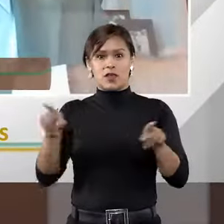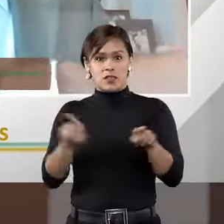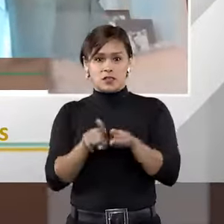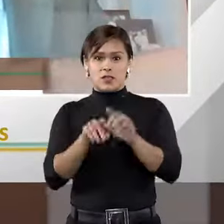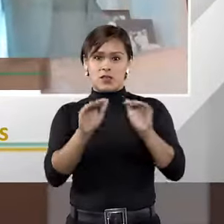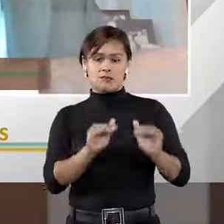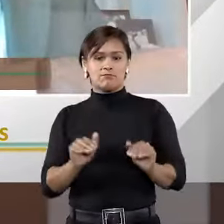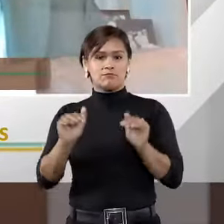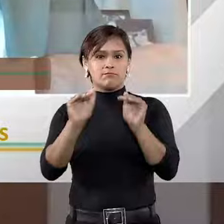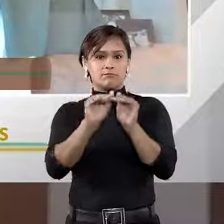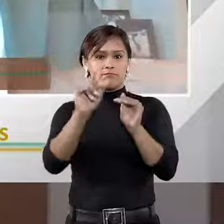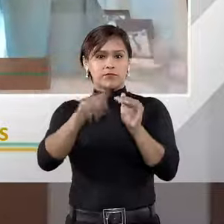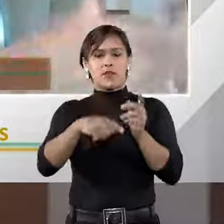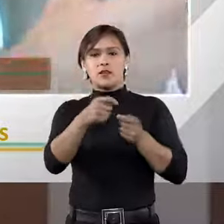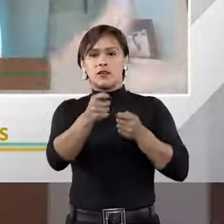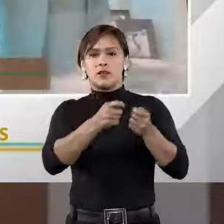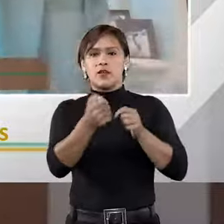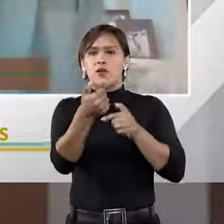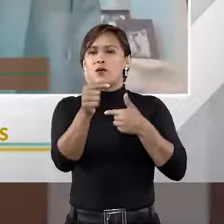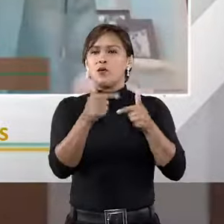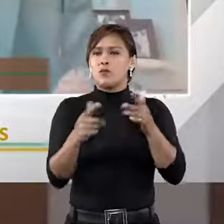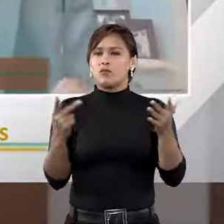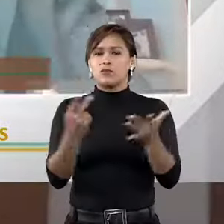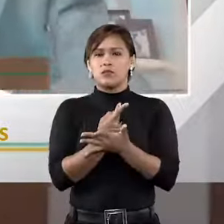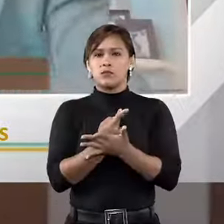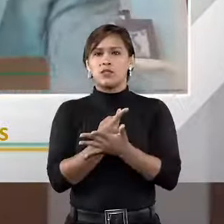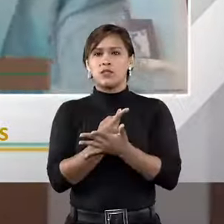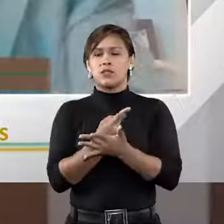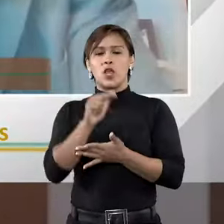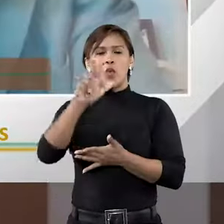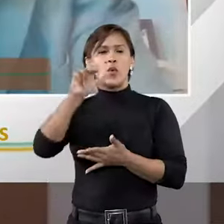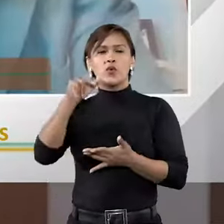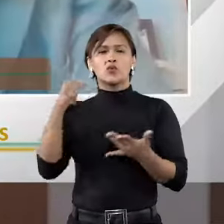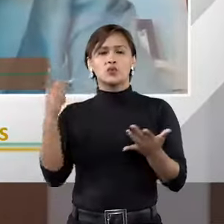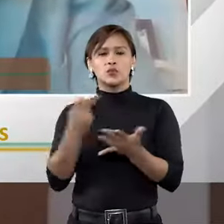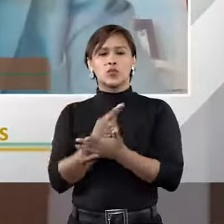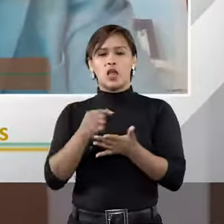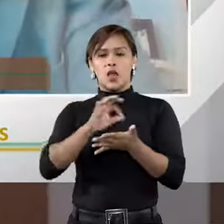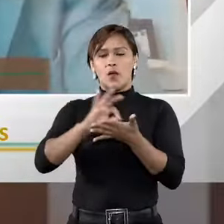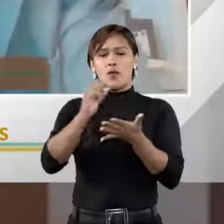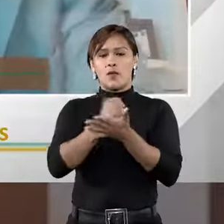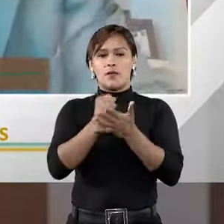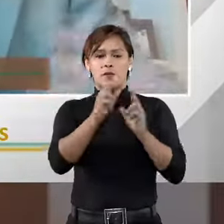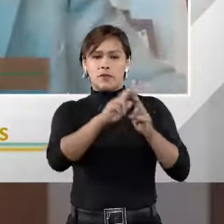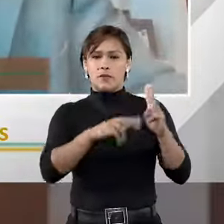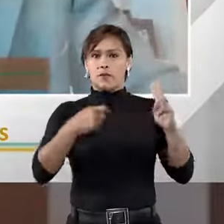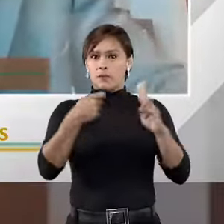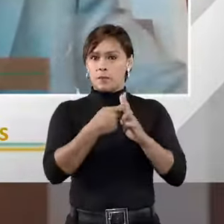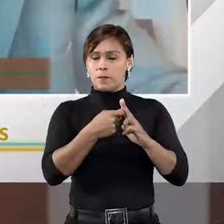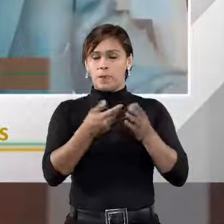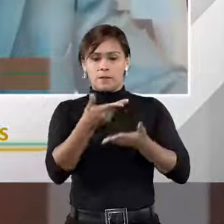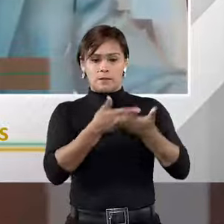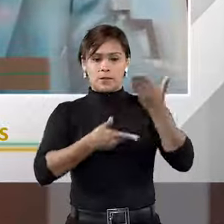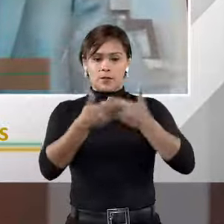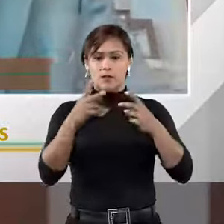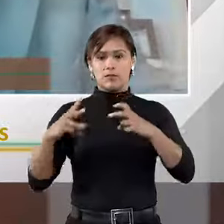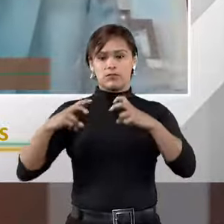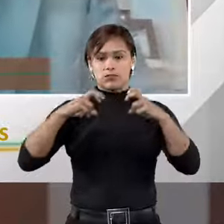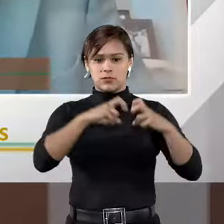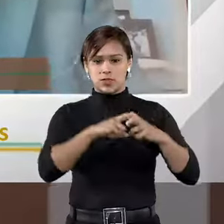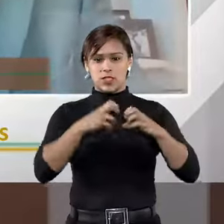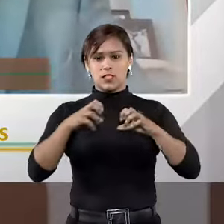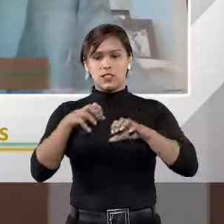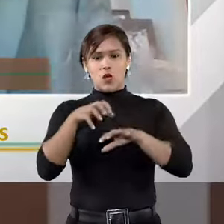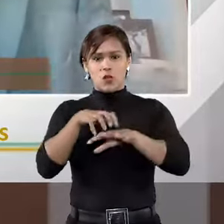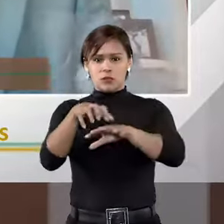arbitragem em outro momento, a despeito de eu nunca ter tido um contrato com a outra parte. Por exemplo, me envolvi num acidente de trânsito